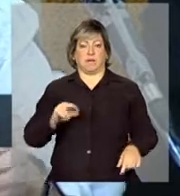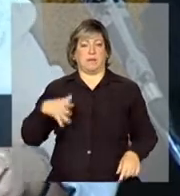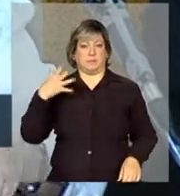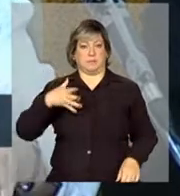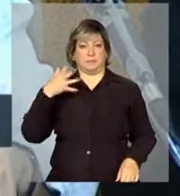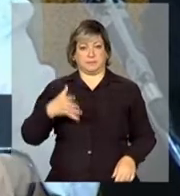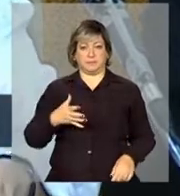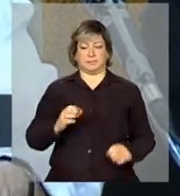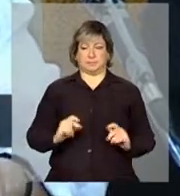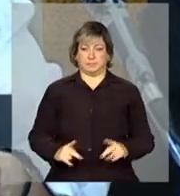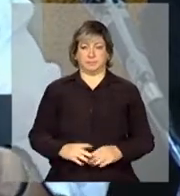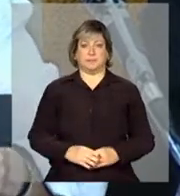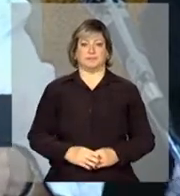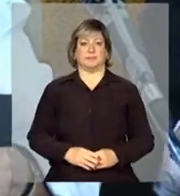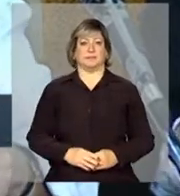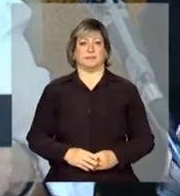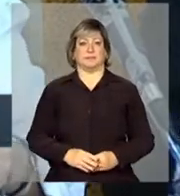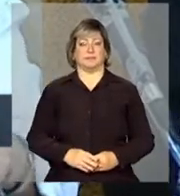abordar.